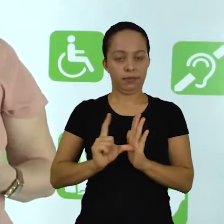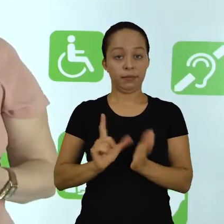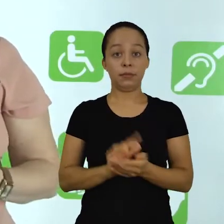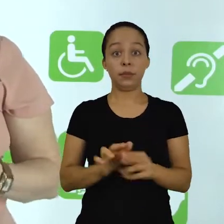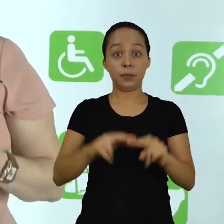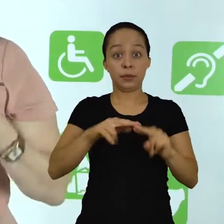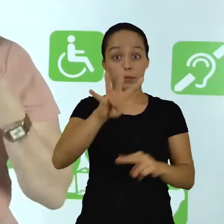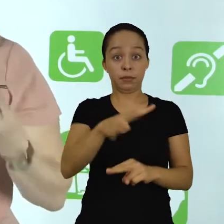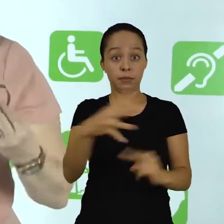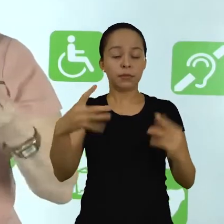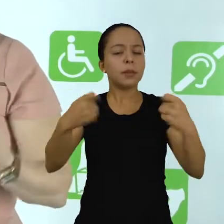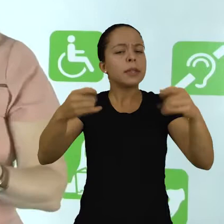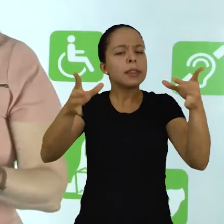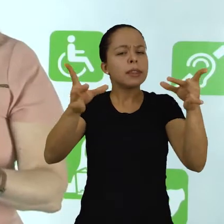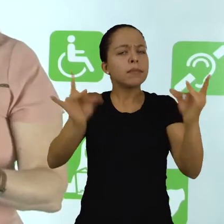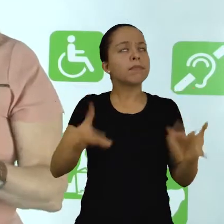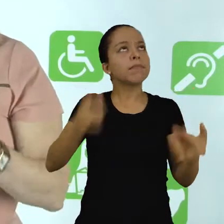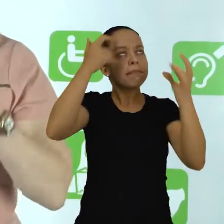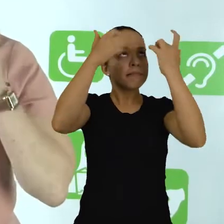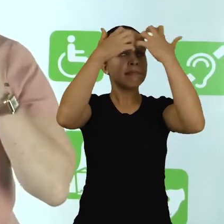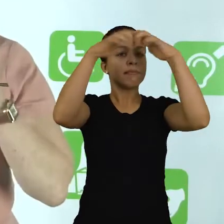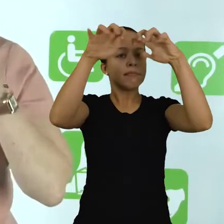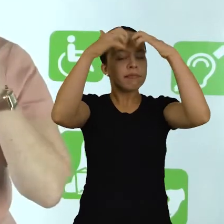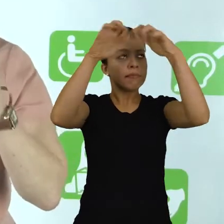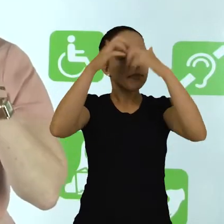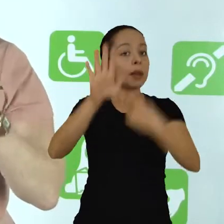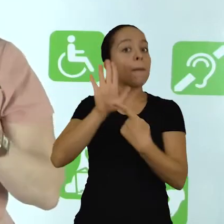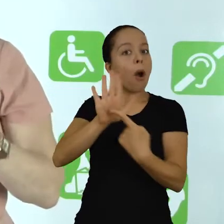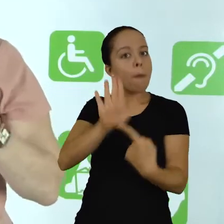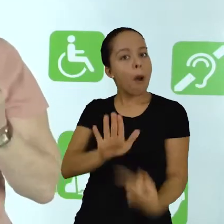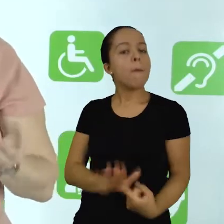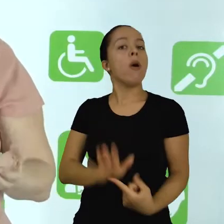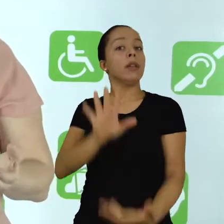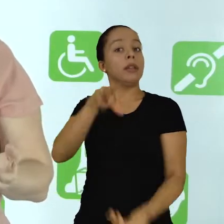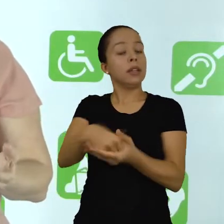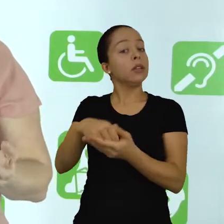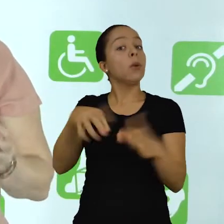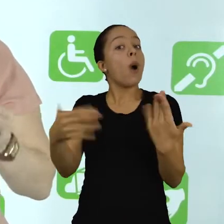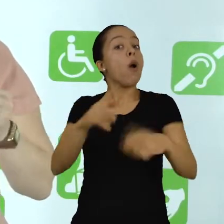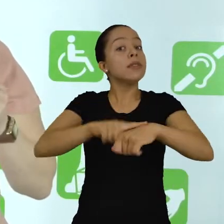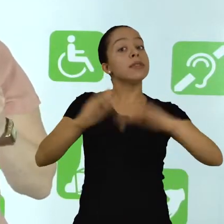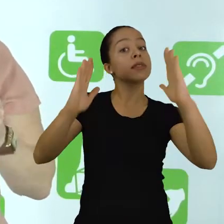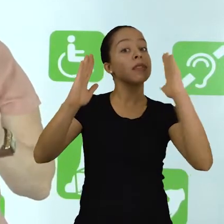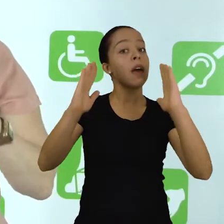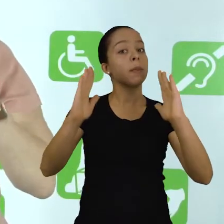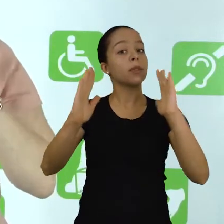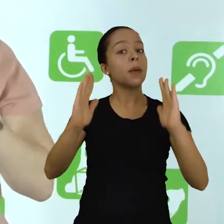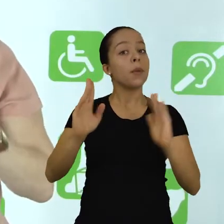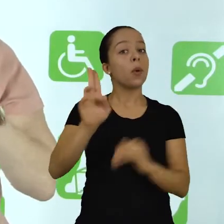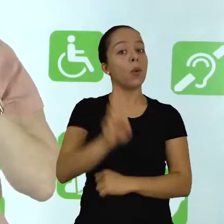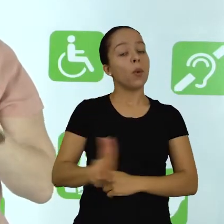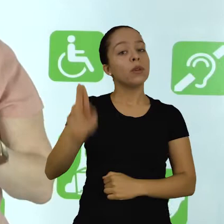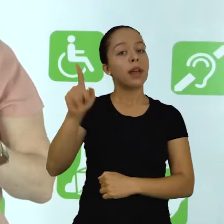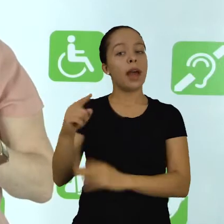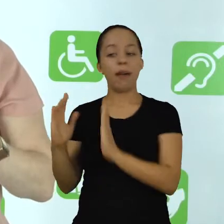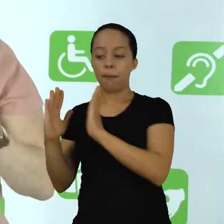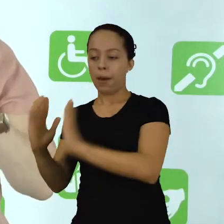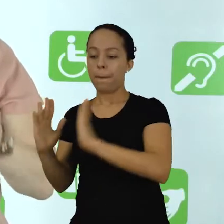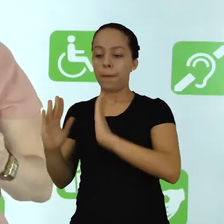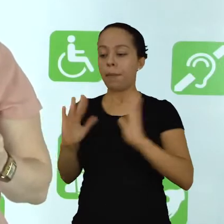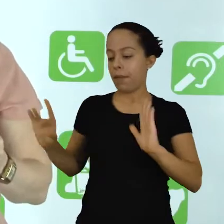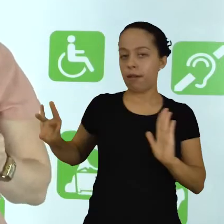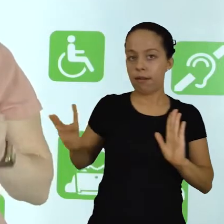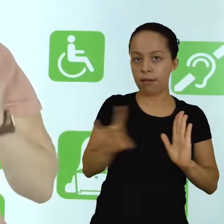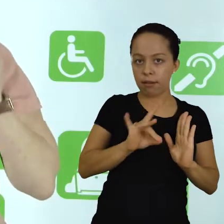Então, esse cronograma deve ser minuciosamente pensado, indicando o tempo necessário